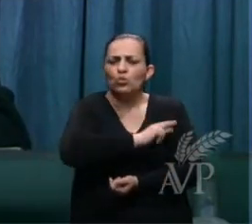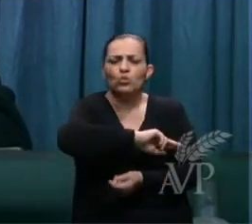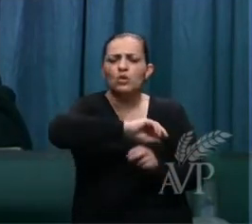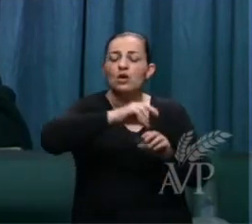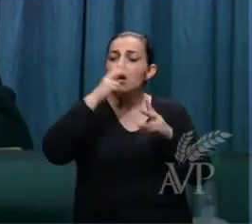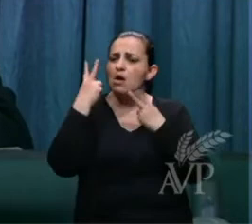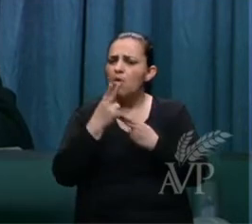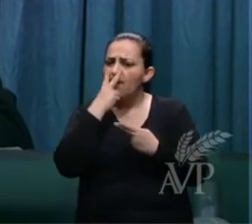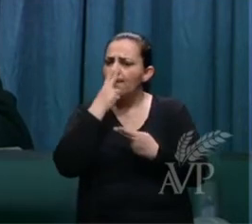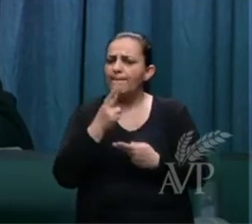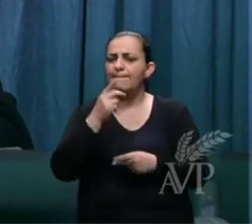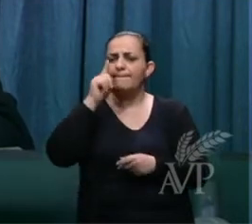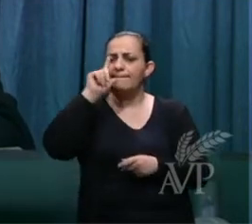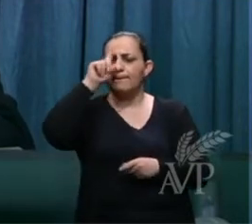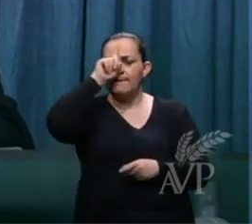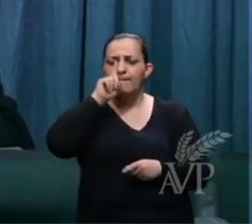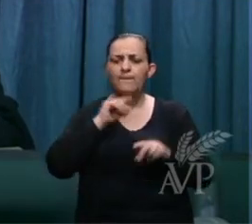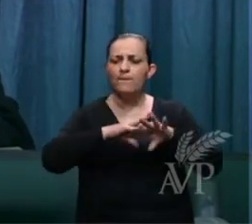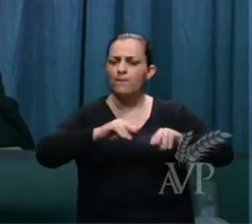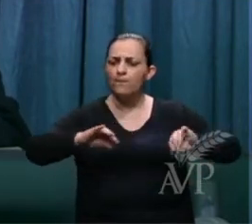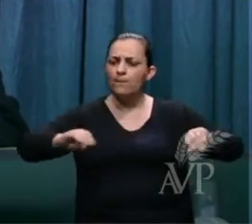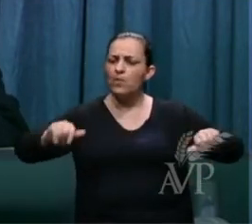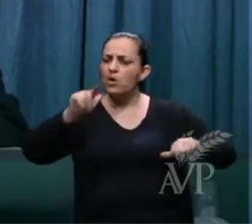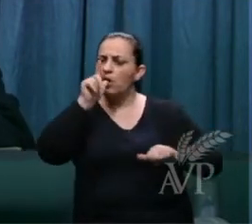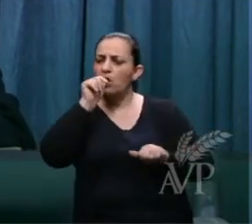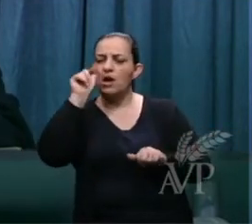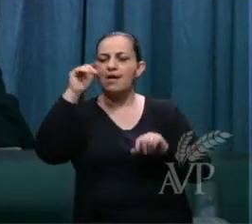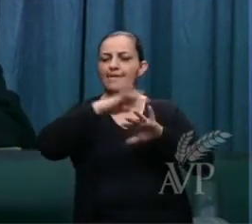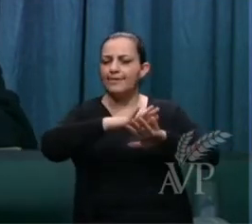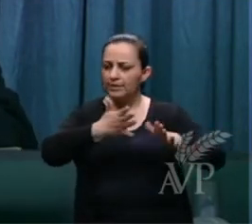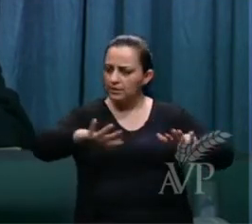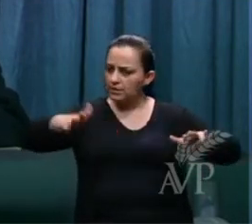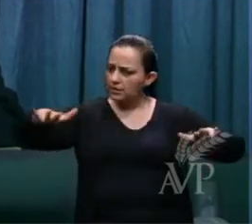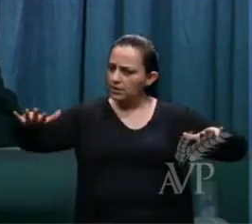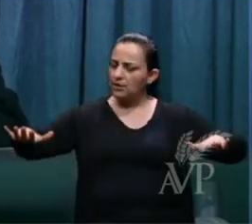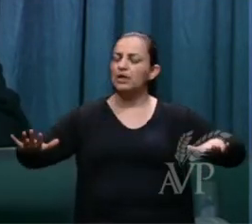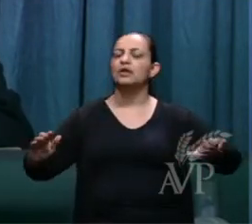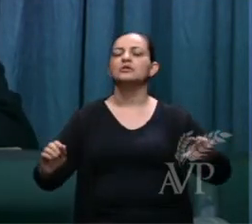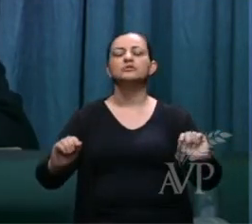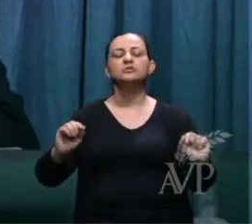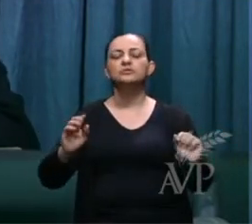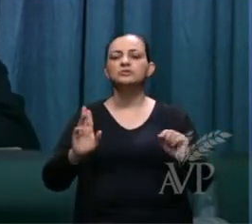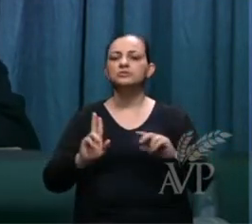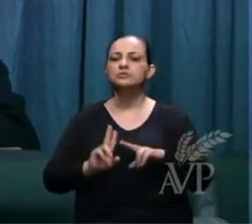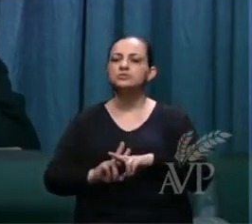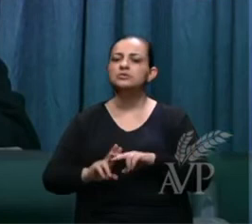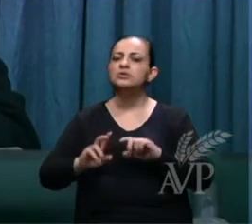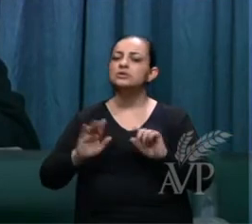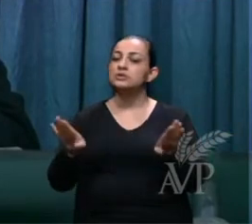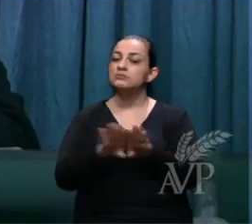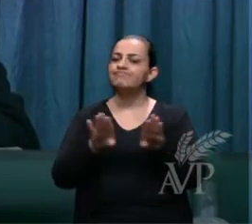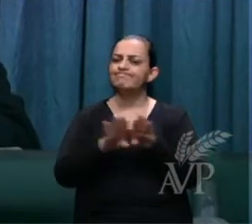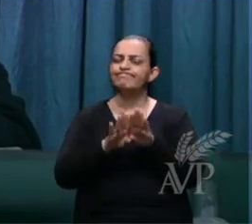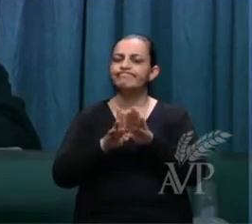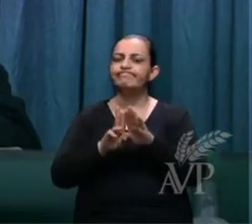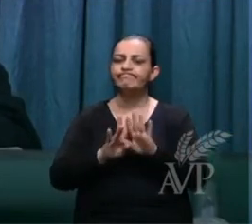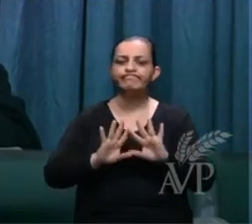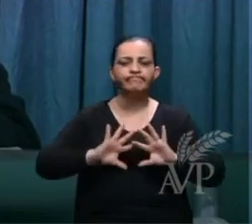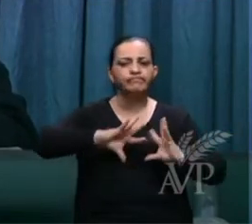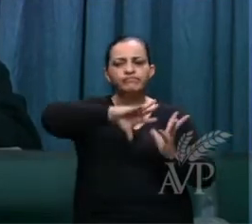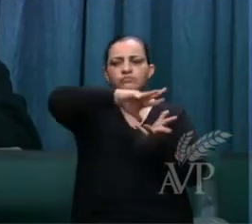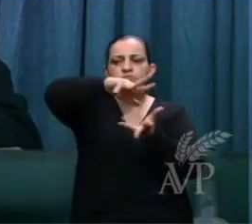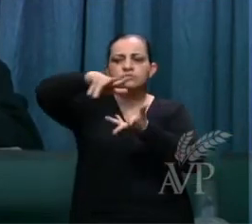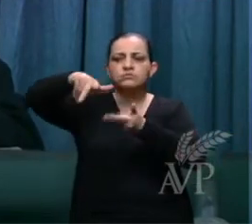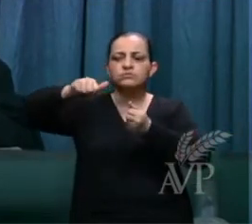para a juntar em batalha, e subiram sobre a largura da terra e cercaram o